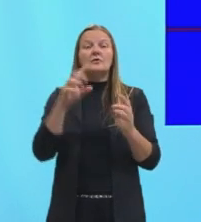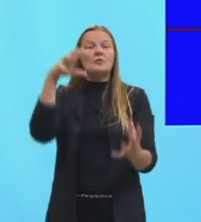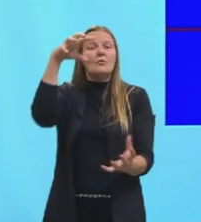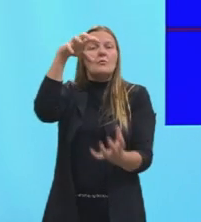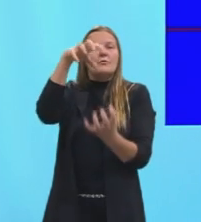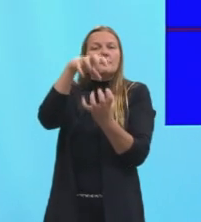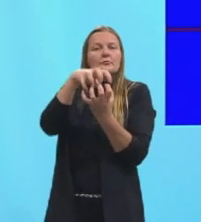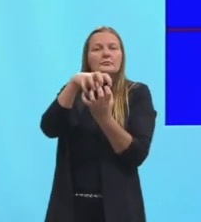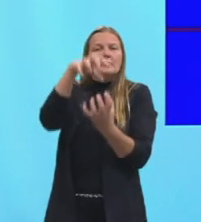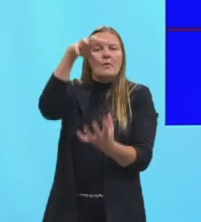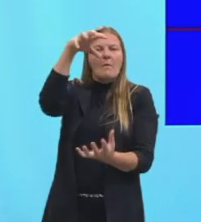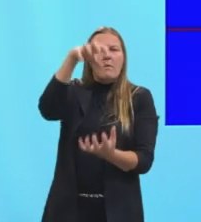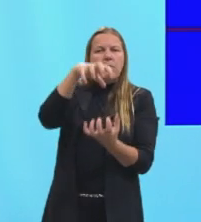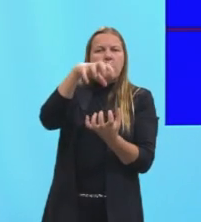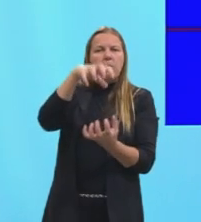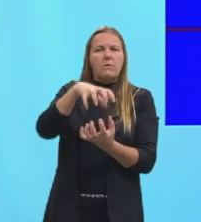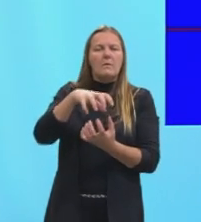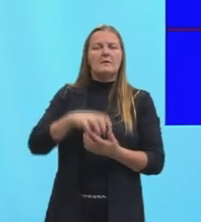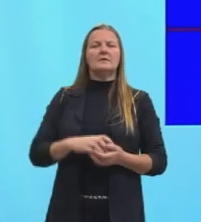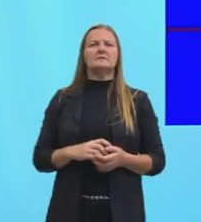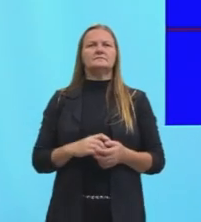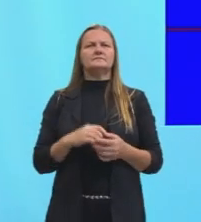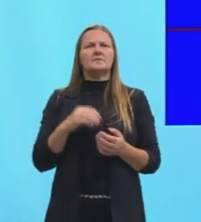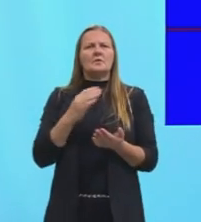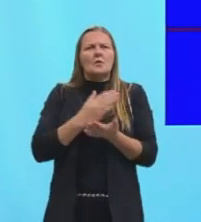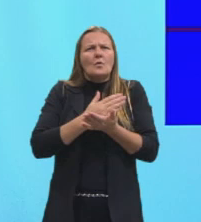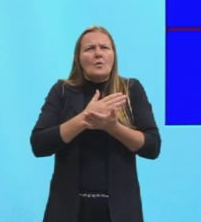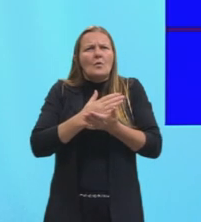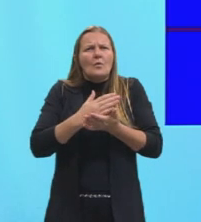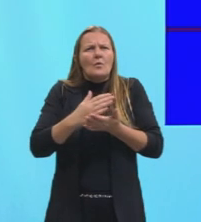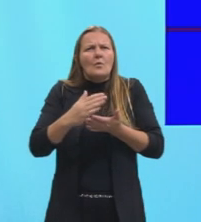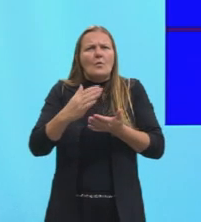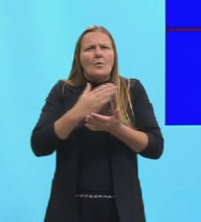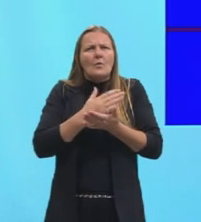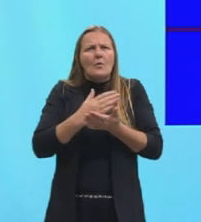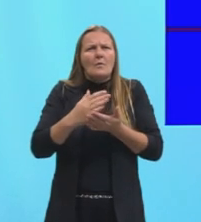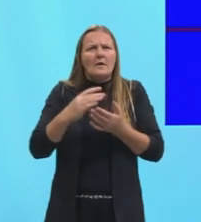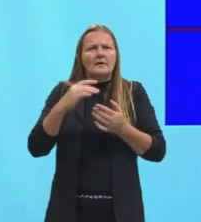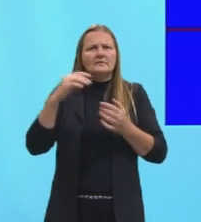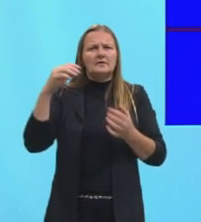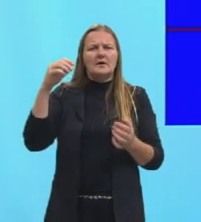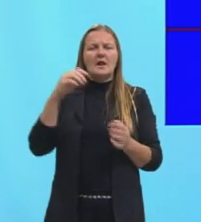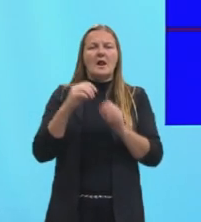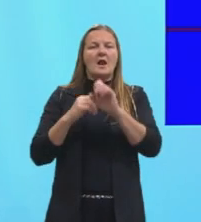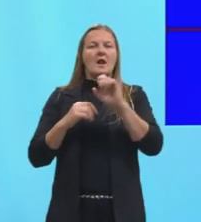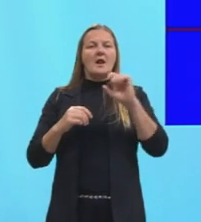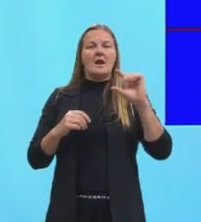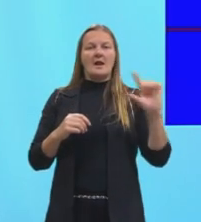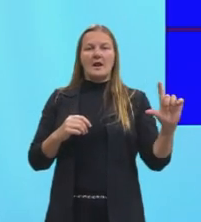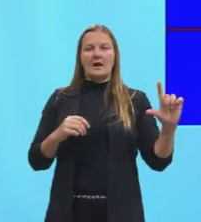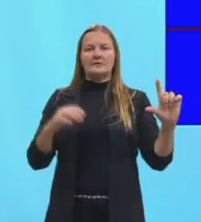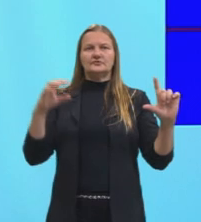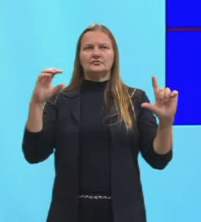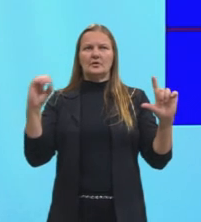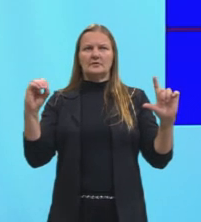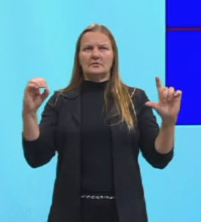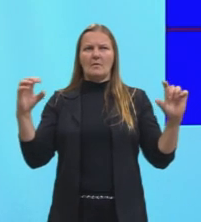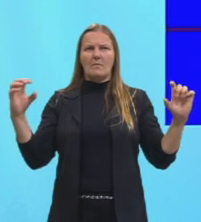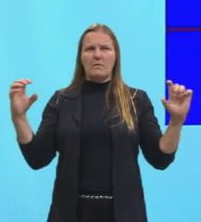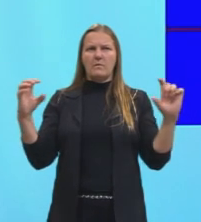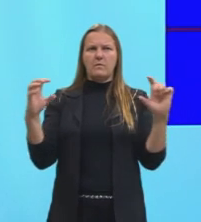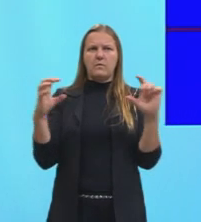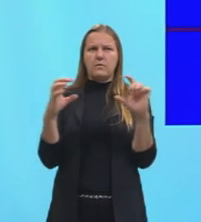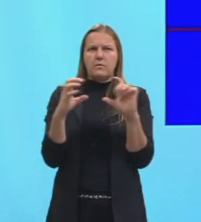tá, gurizada? Então, essa célula de Hadley, ela começa a ir também de leste a oeste. Lembra que a gente falou que a célula de